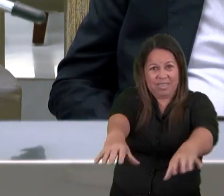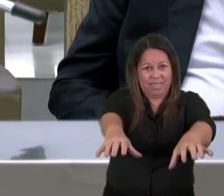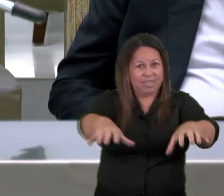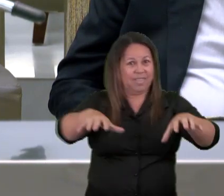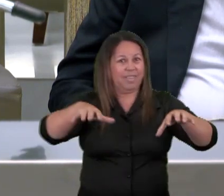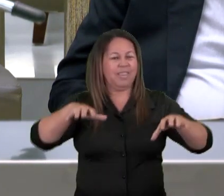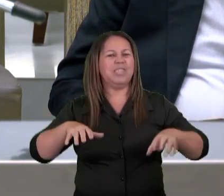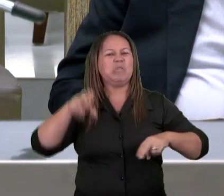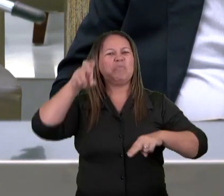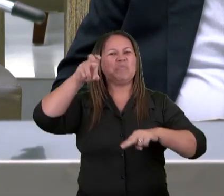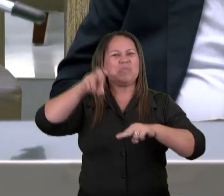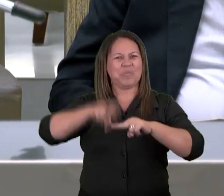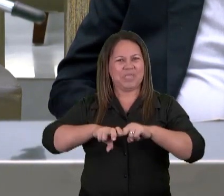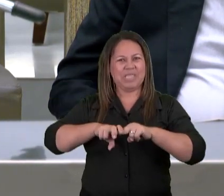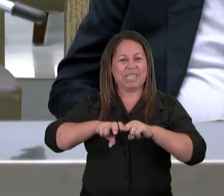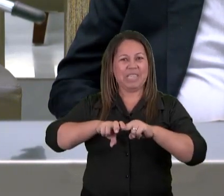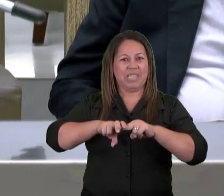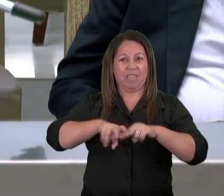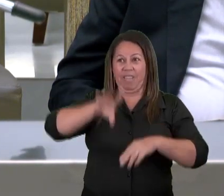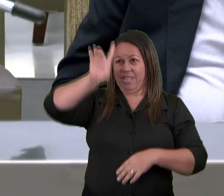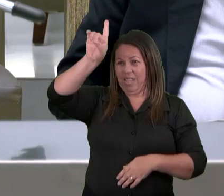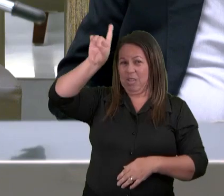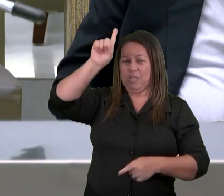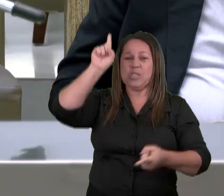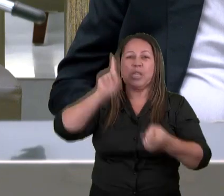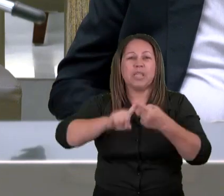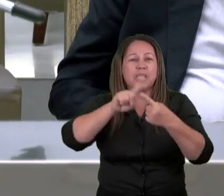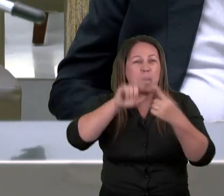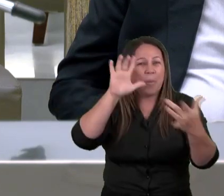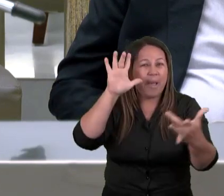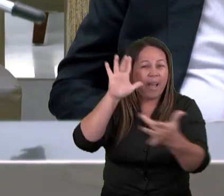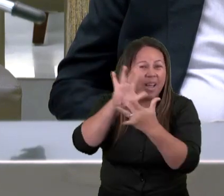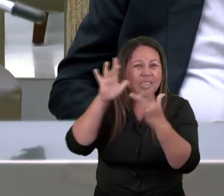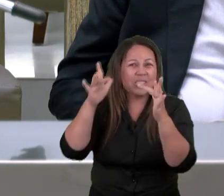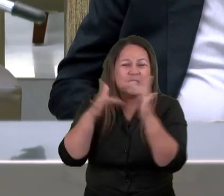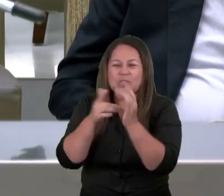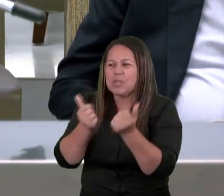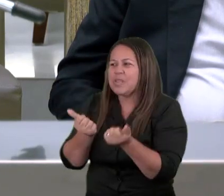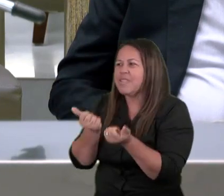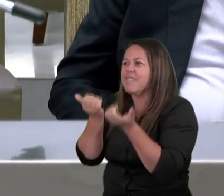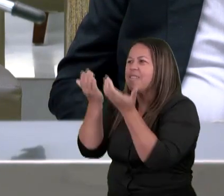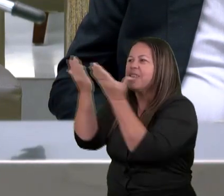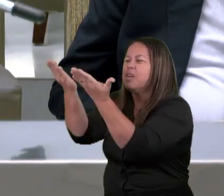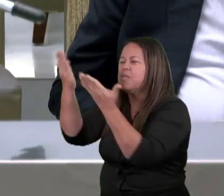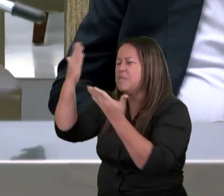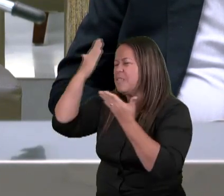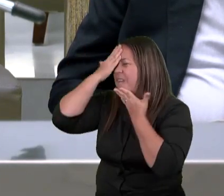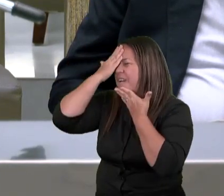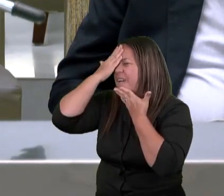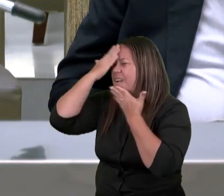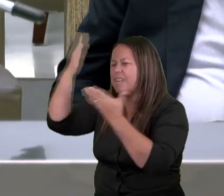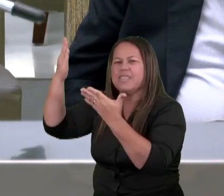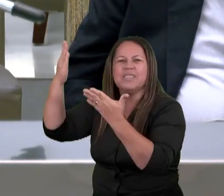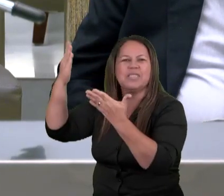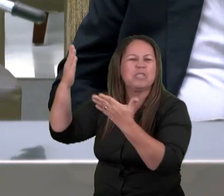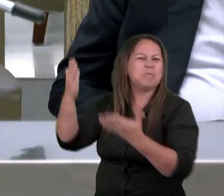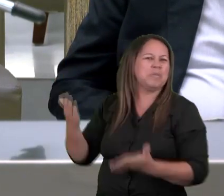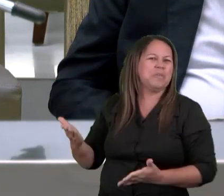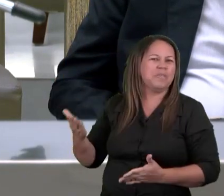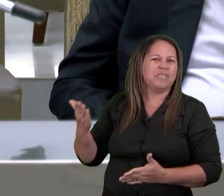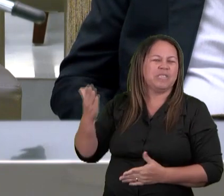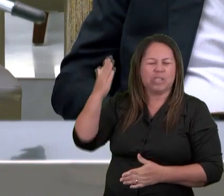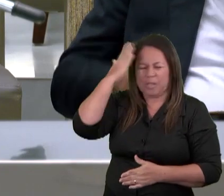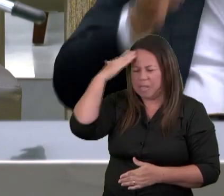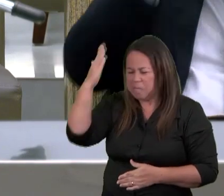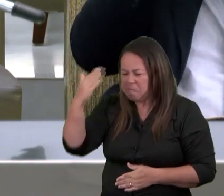trono E ao cordeiro sejam dadas ações de graças e honra e